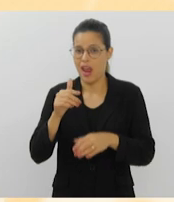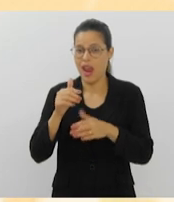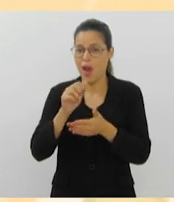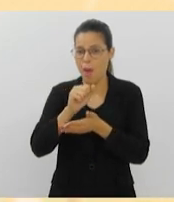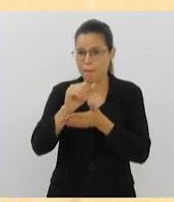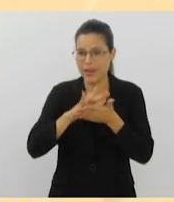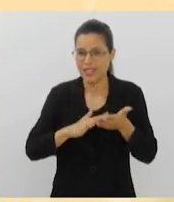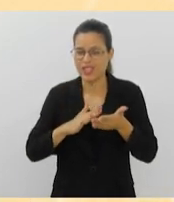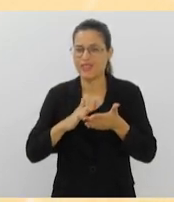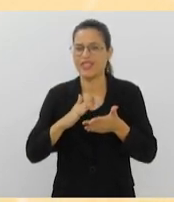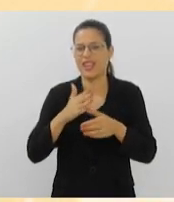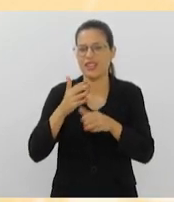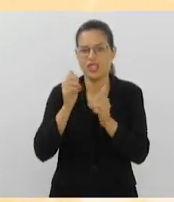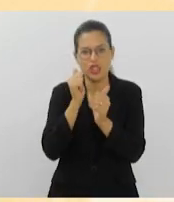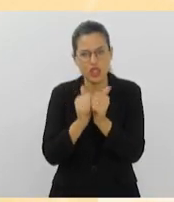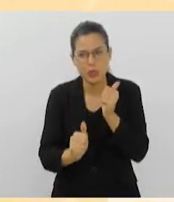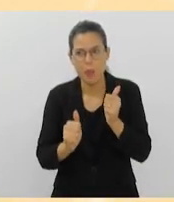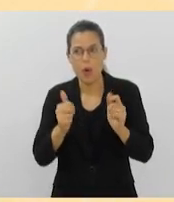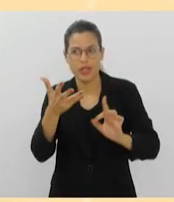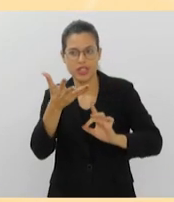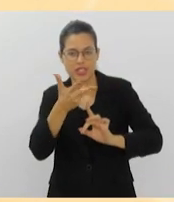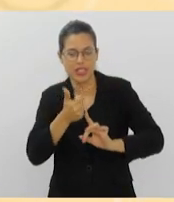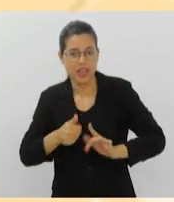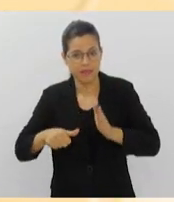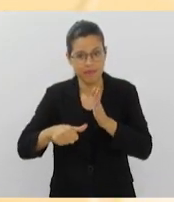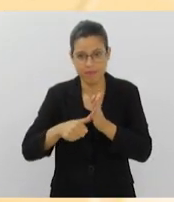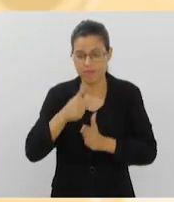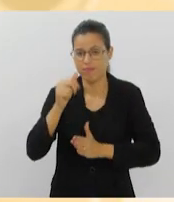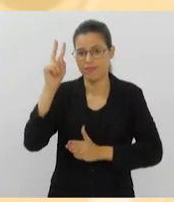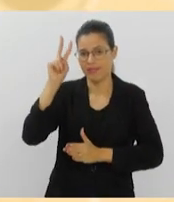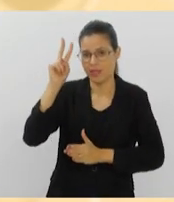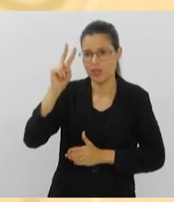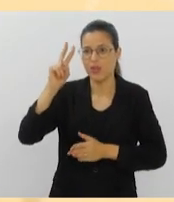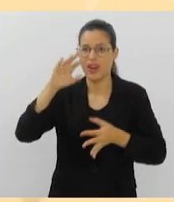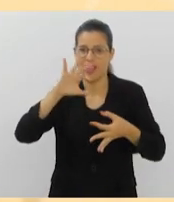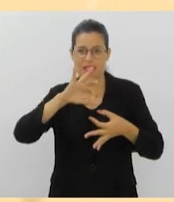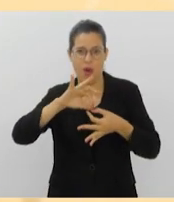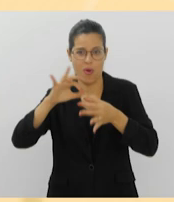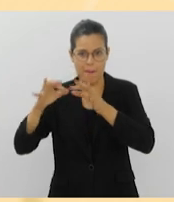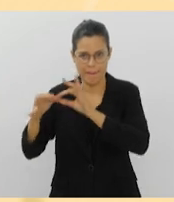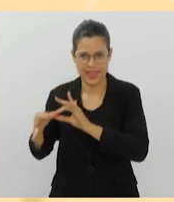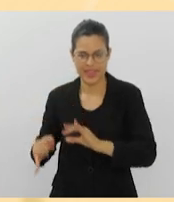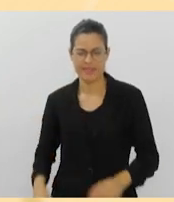Uniarte e Esporte, pela primeira vez na história, está em uma edição das Olimpíadas.